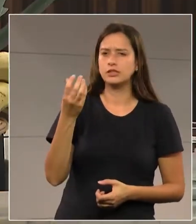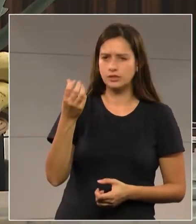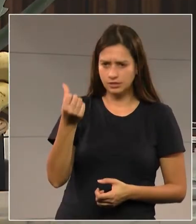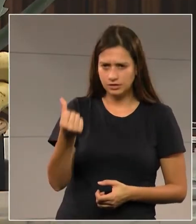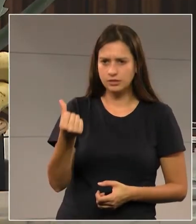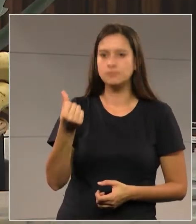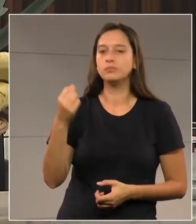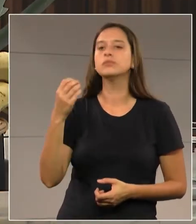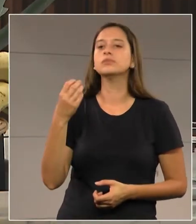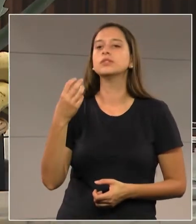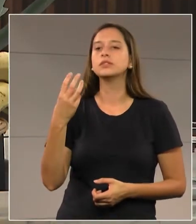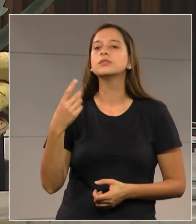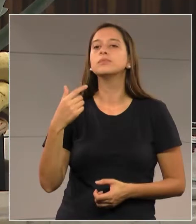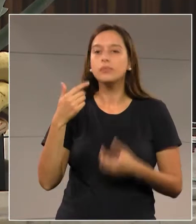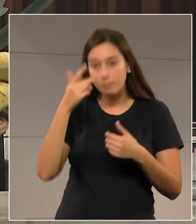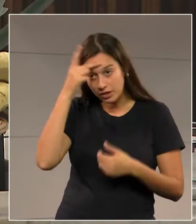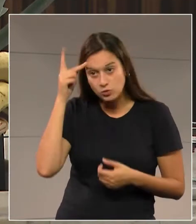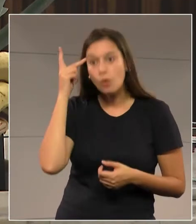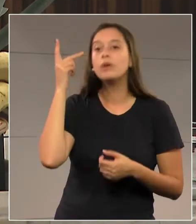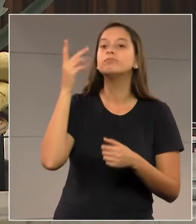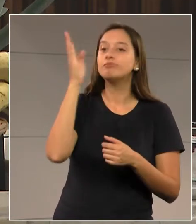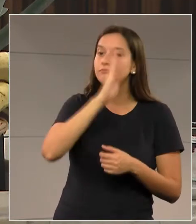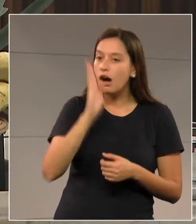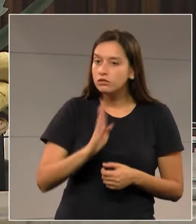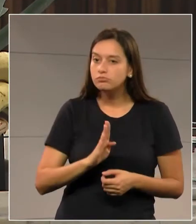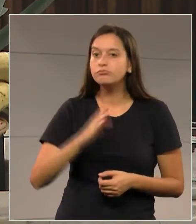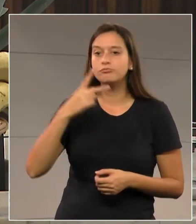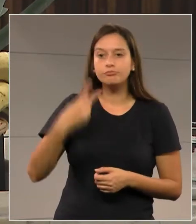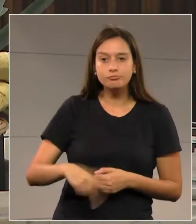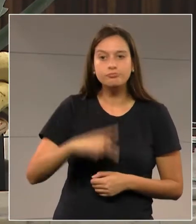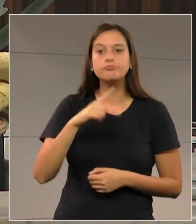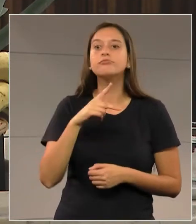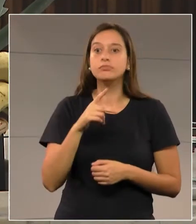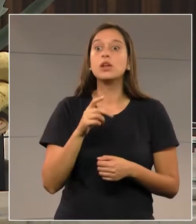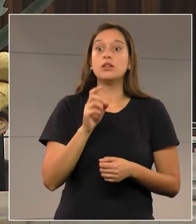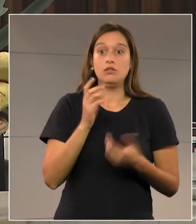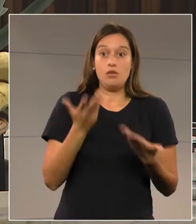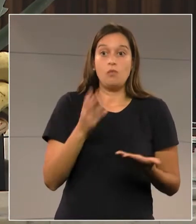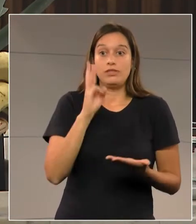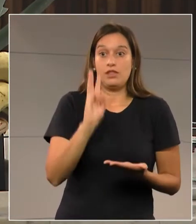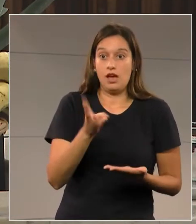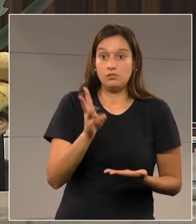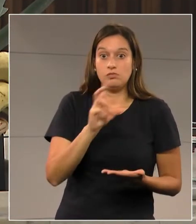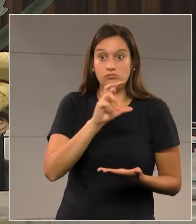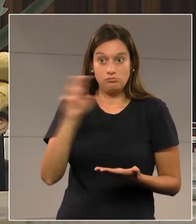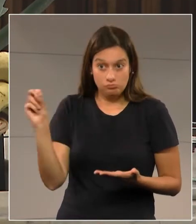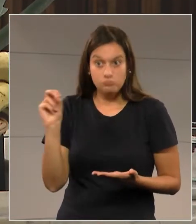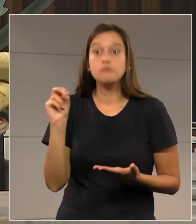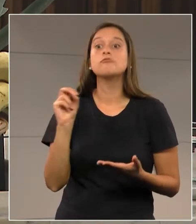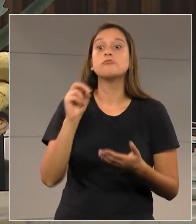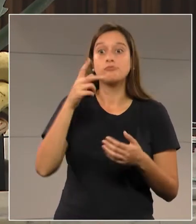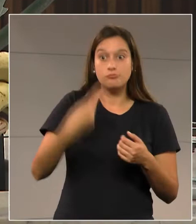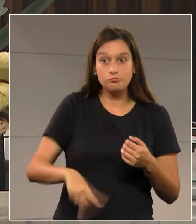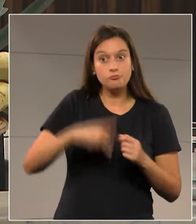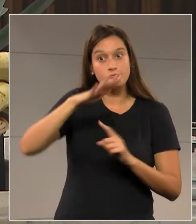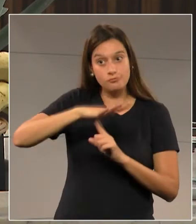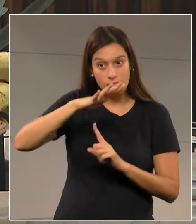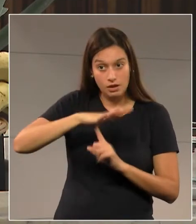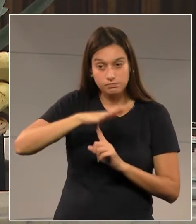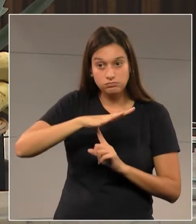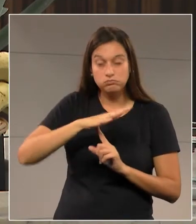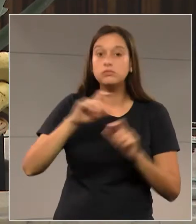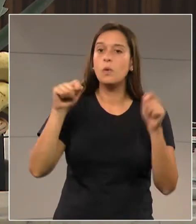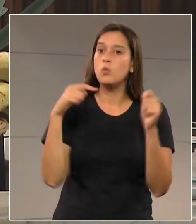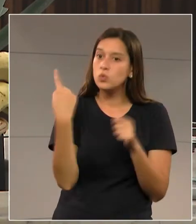nós temos condições, sim, de levar o produto com maior qualidade para as escolas. Só na Lapa,